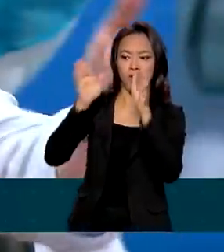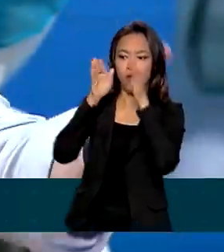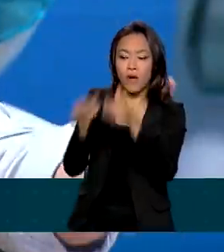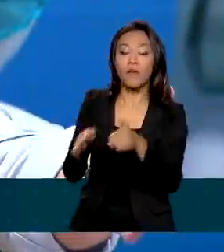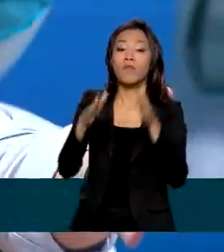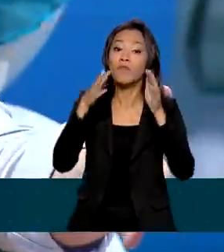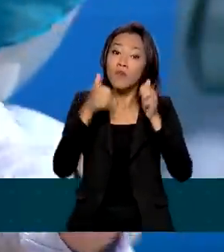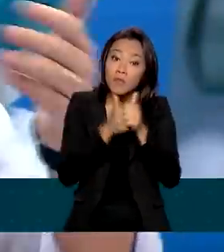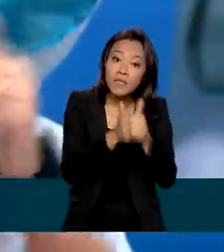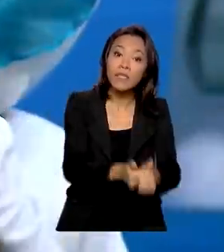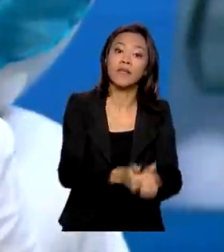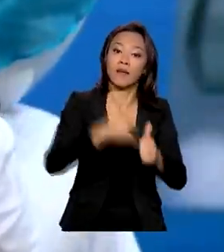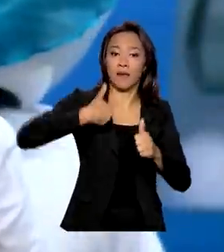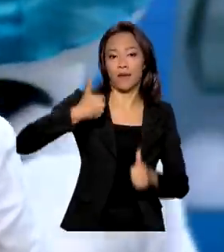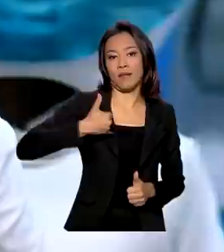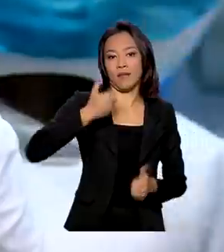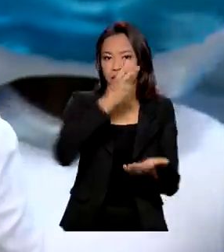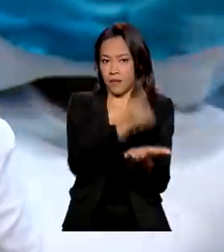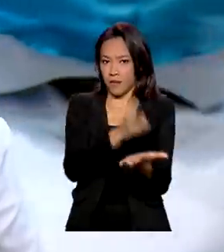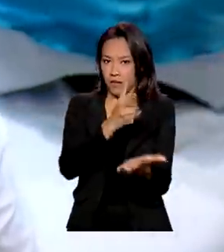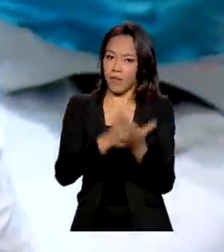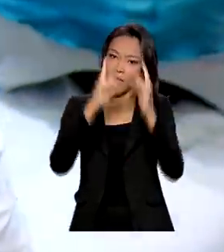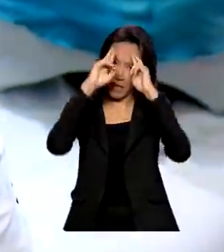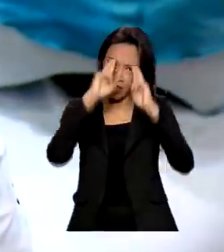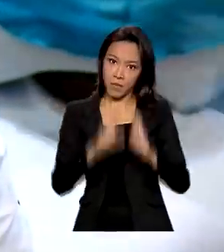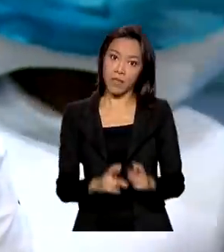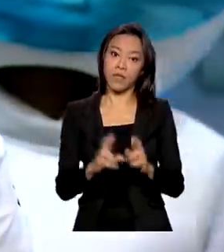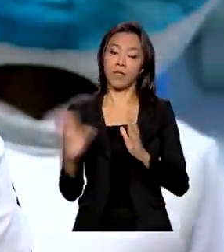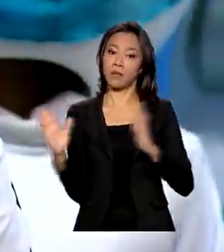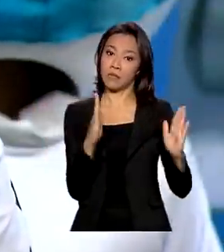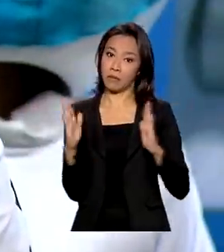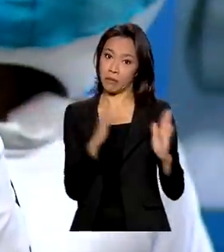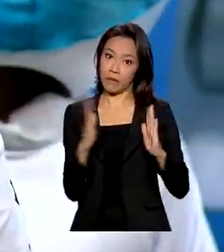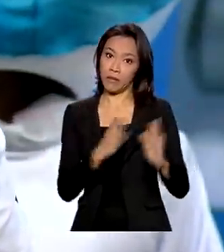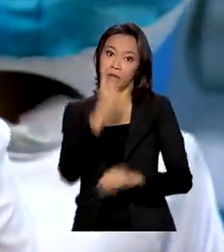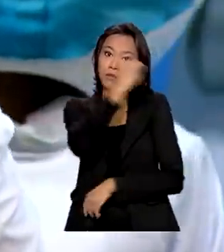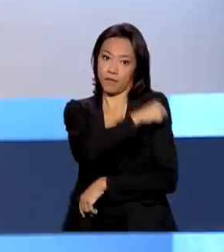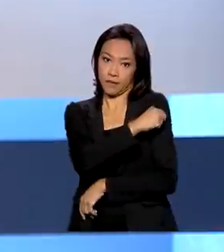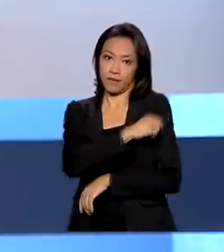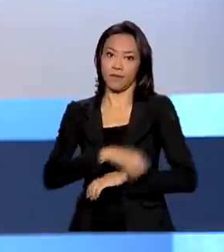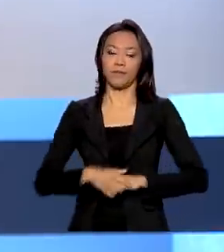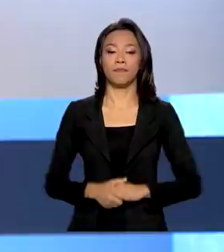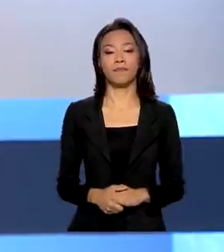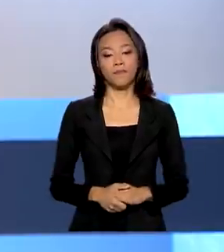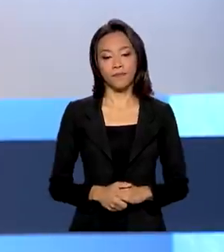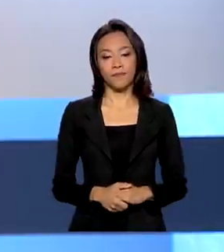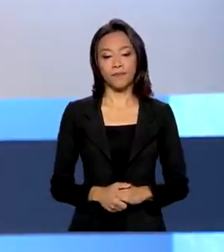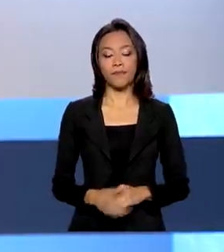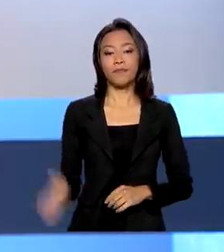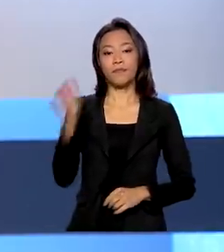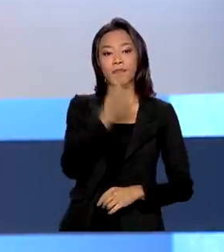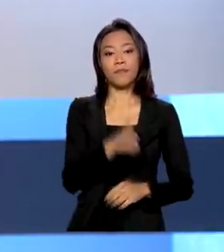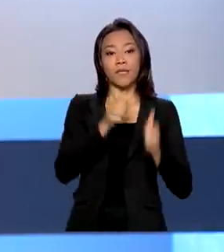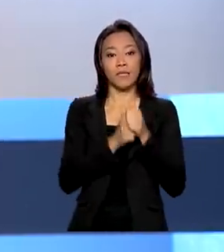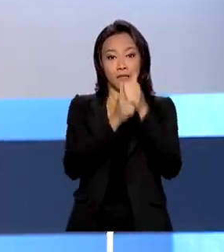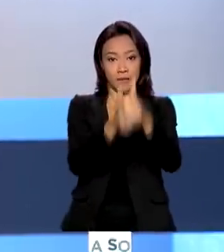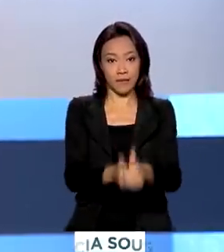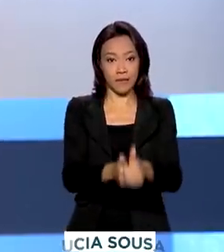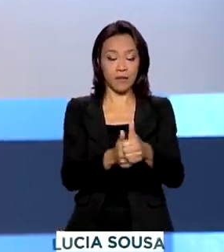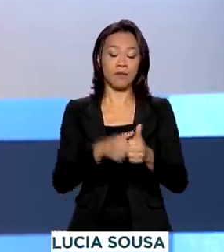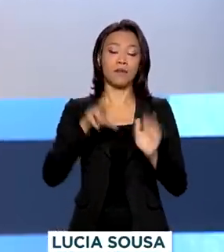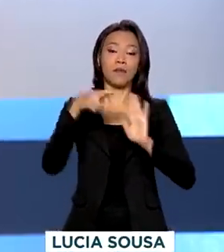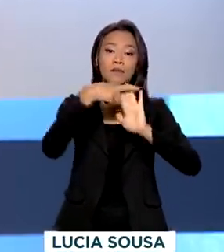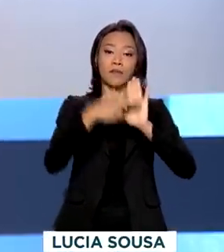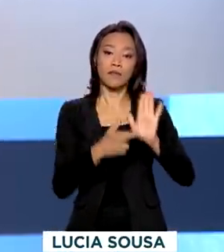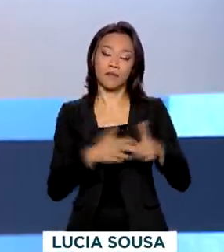idade, respeitando sempre esses prazos mínimos que estão colocados. E de acordo com o Ministério da Saúde,